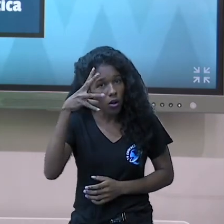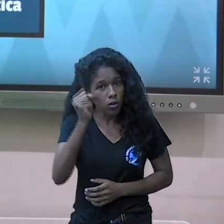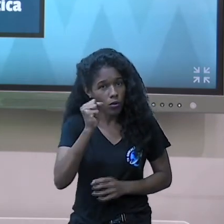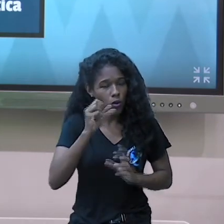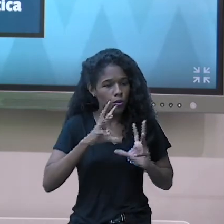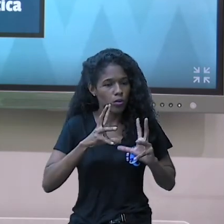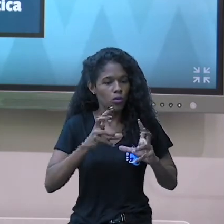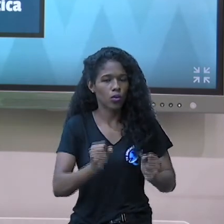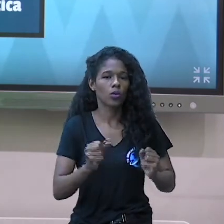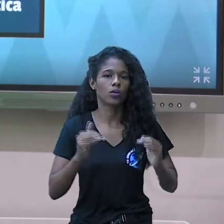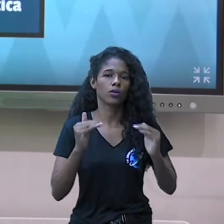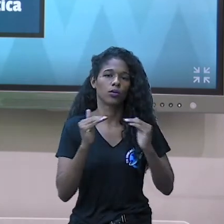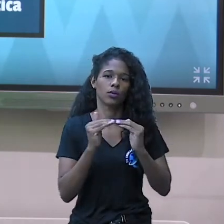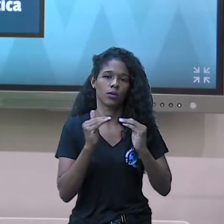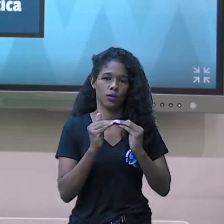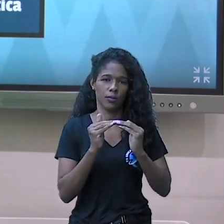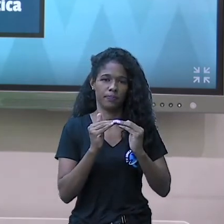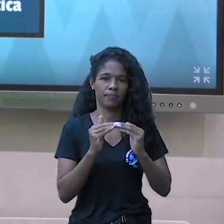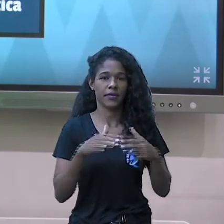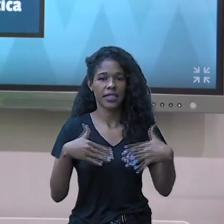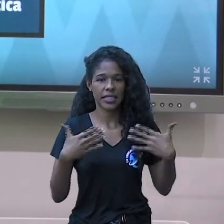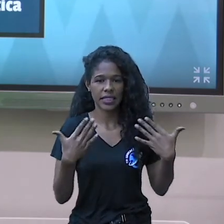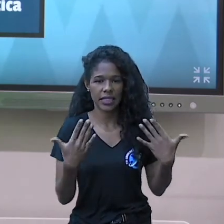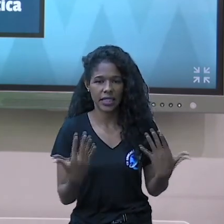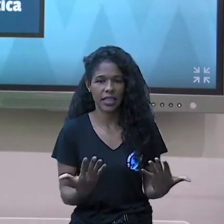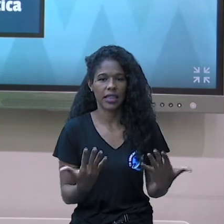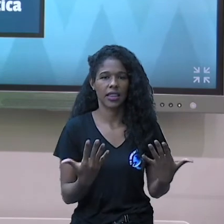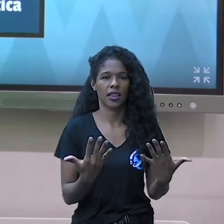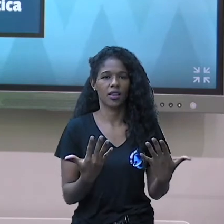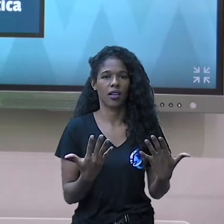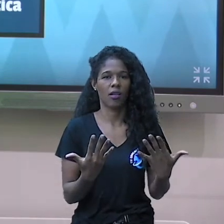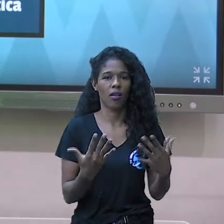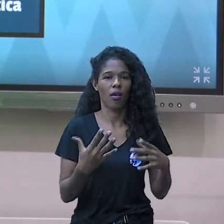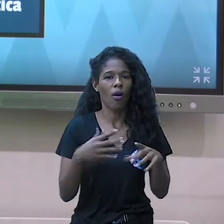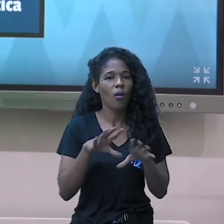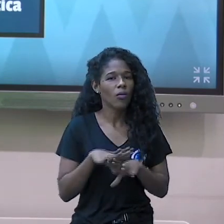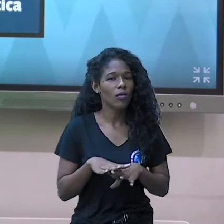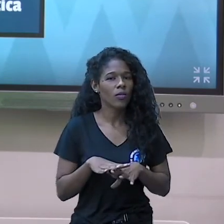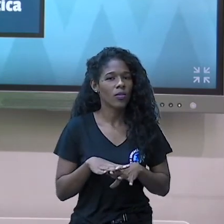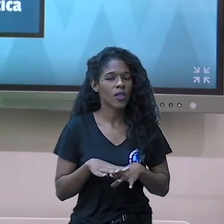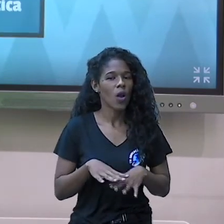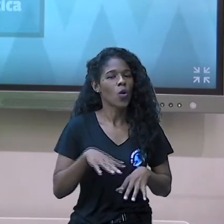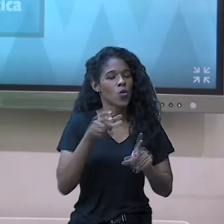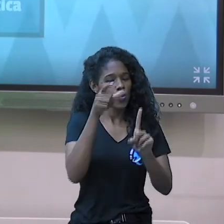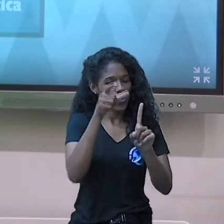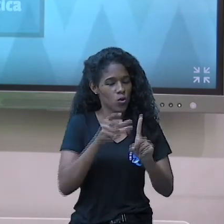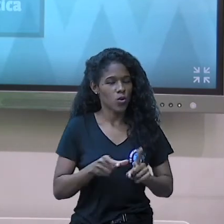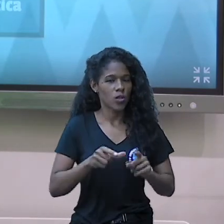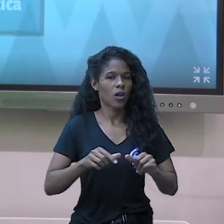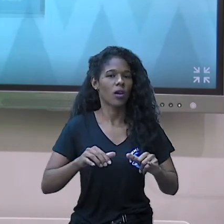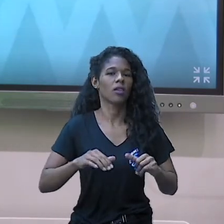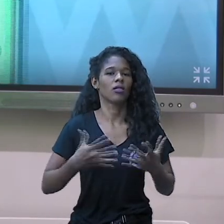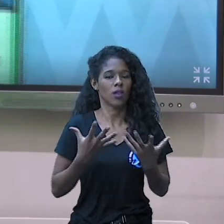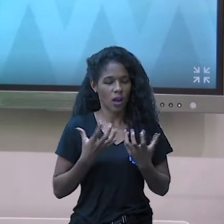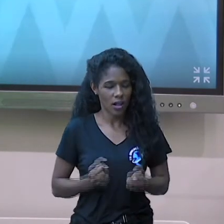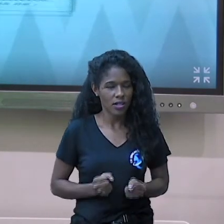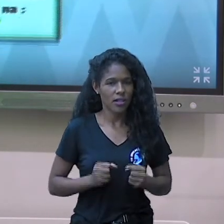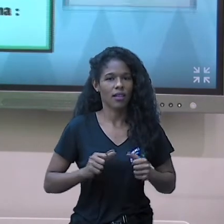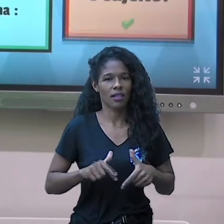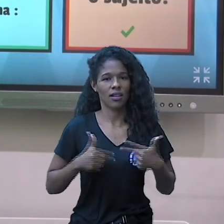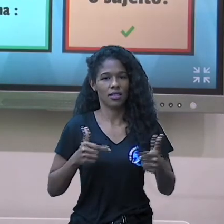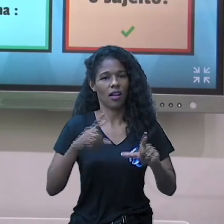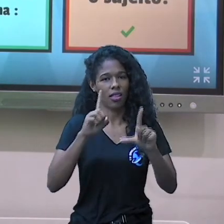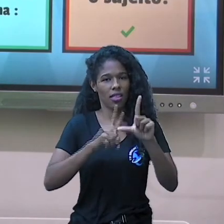pessoal? Dois verbos. Voz passiva, analítica, letra A. E é isso.